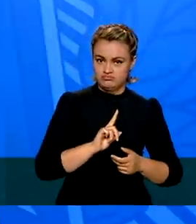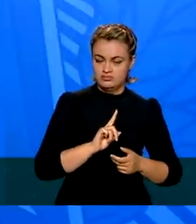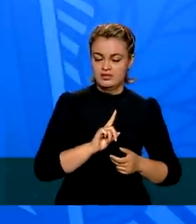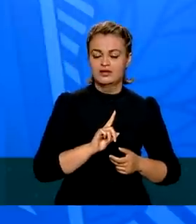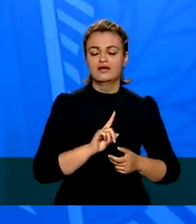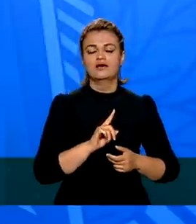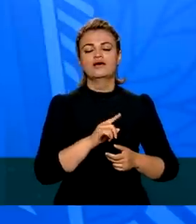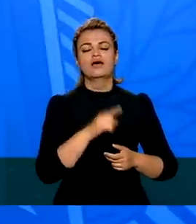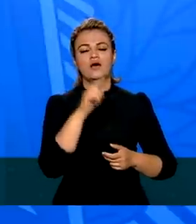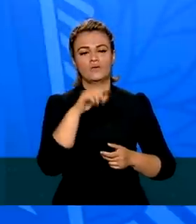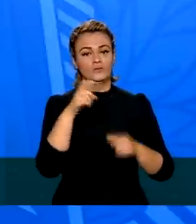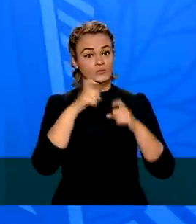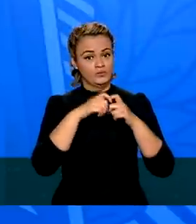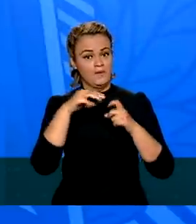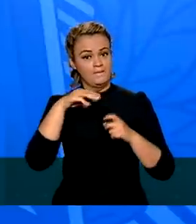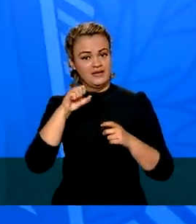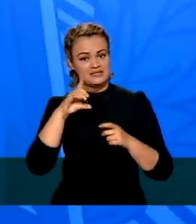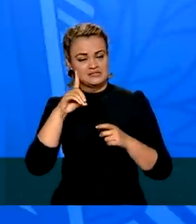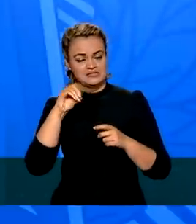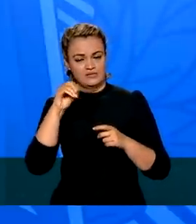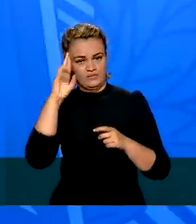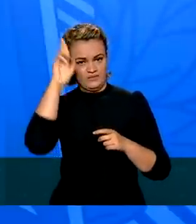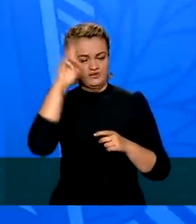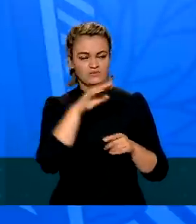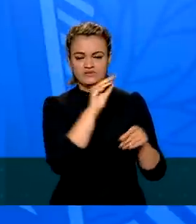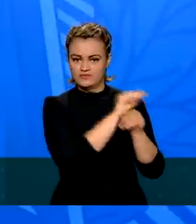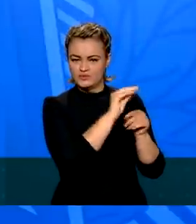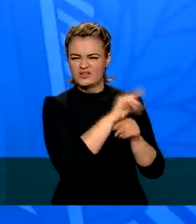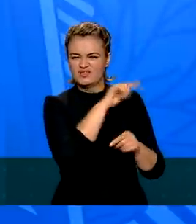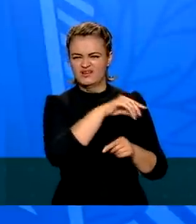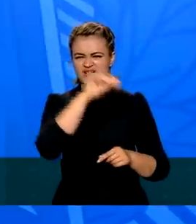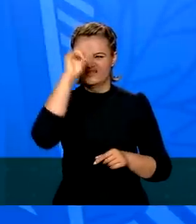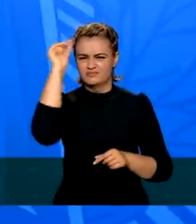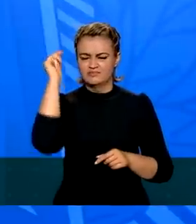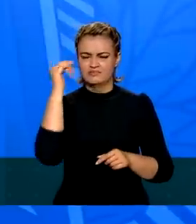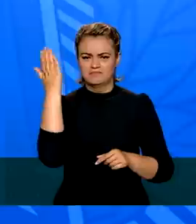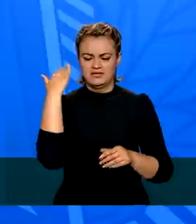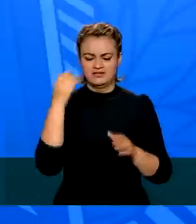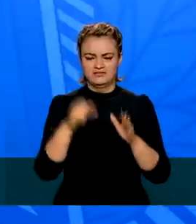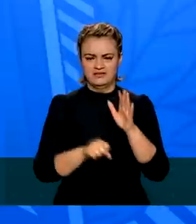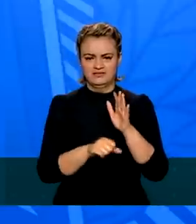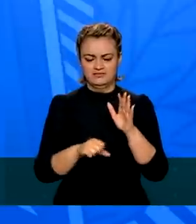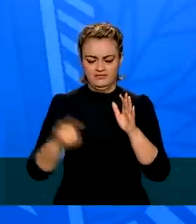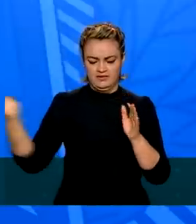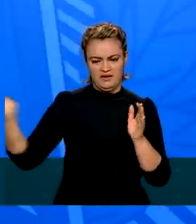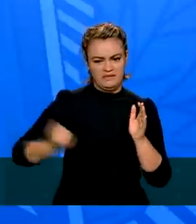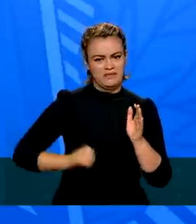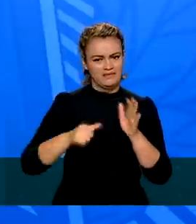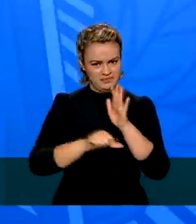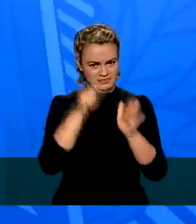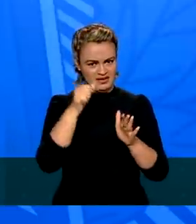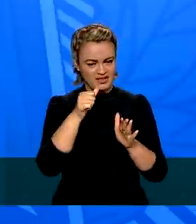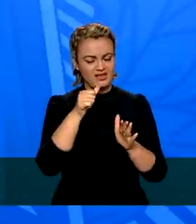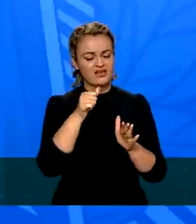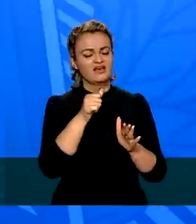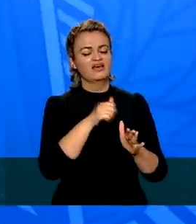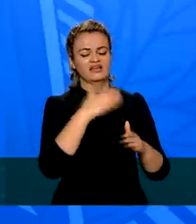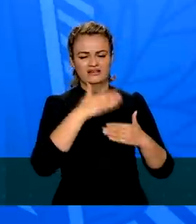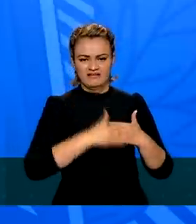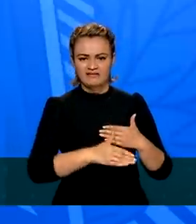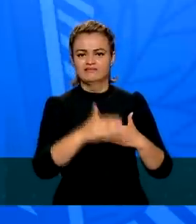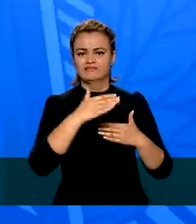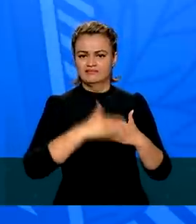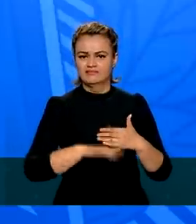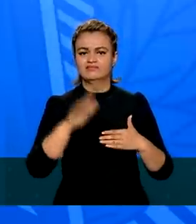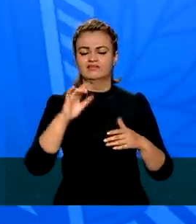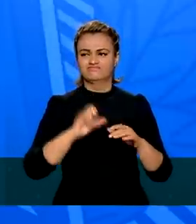Vai com o doutor Macedo, que é o médico dele, desde a época da primeira facada, que ele vem tendo decorrências.